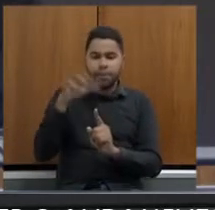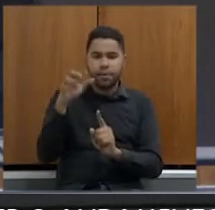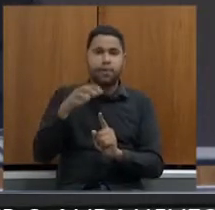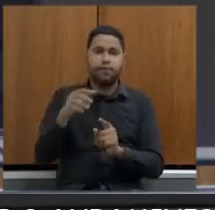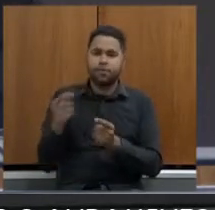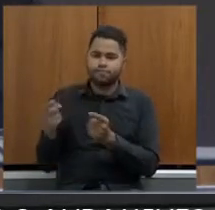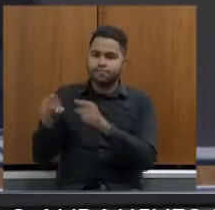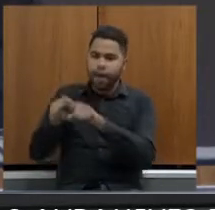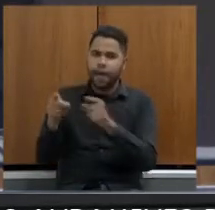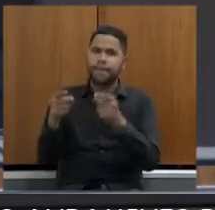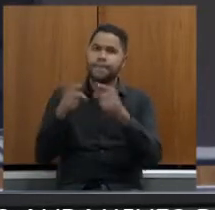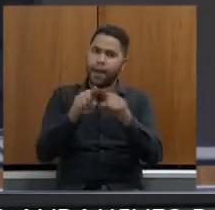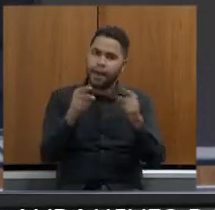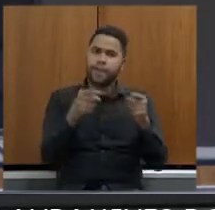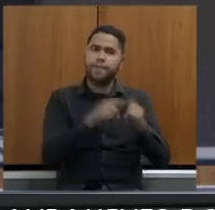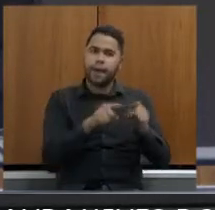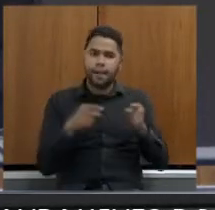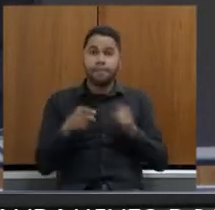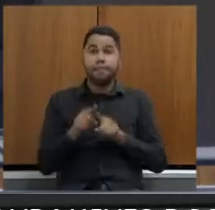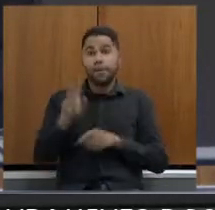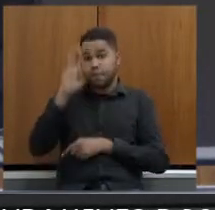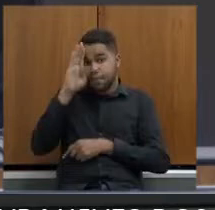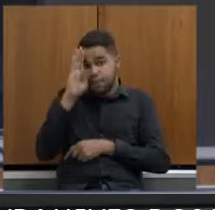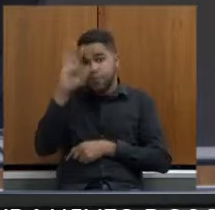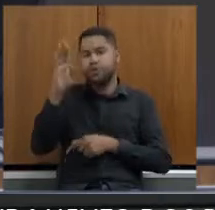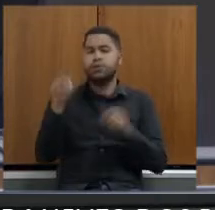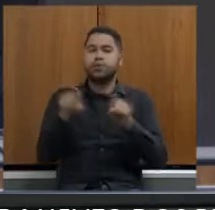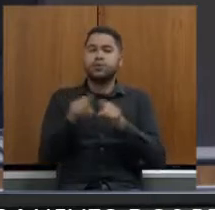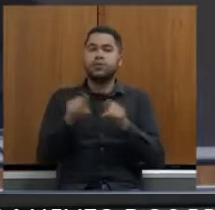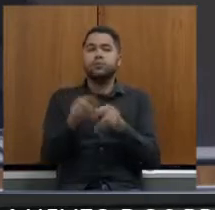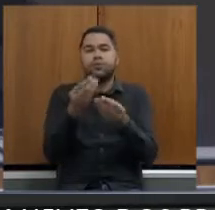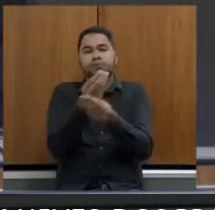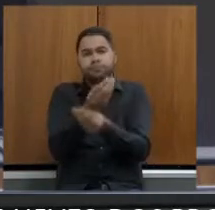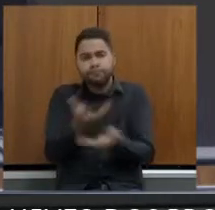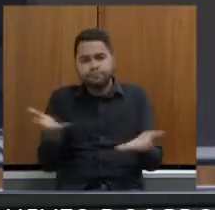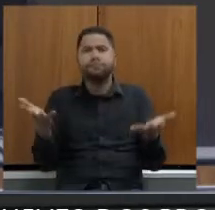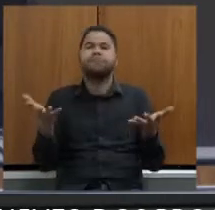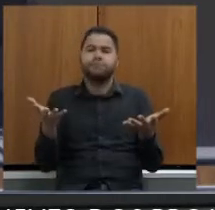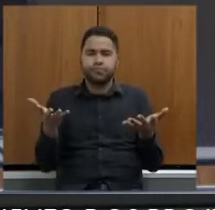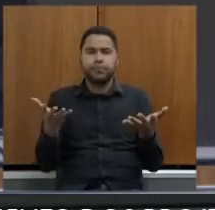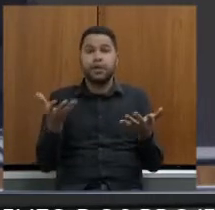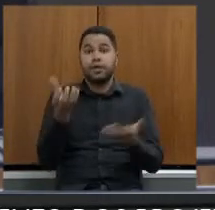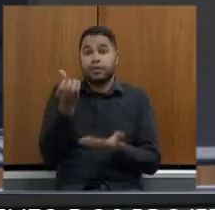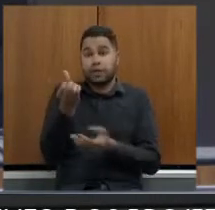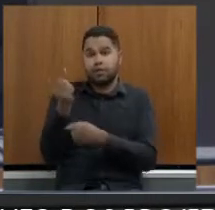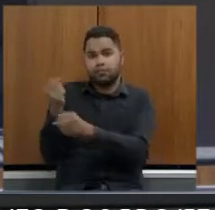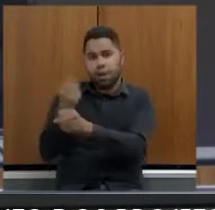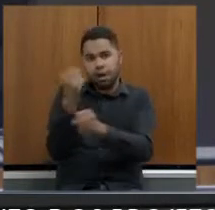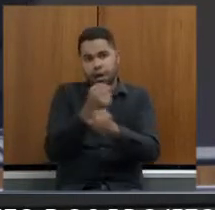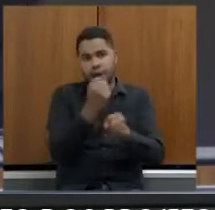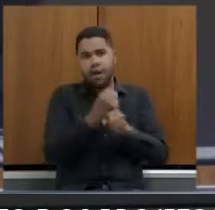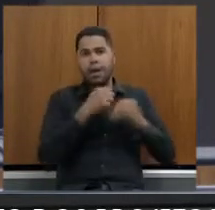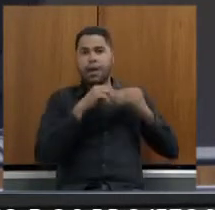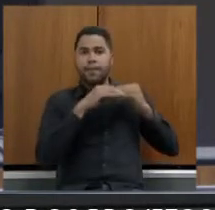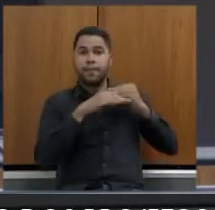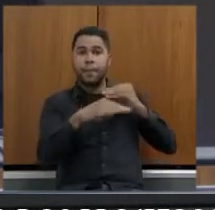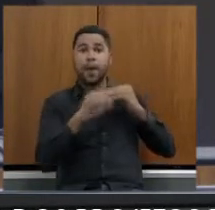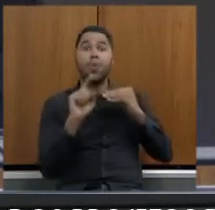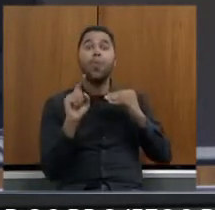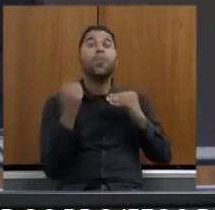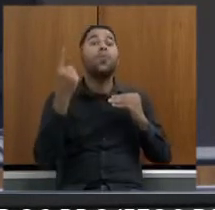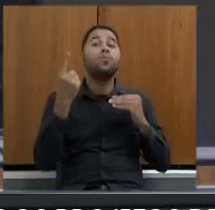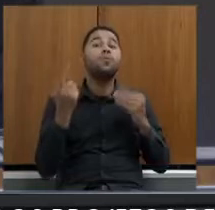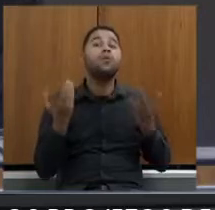foi construída para priorizar e viabilizar essas seis obras rodoviárias uma delas